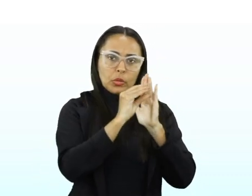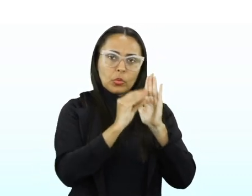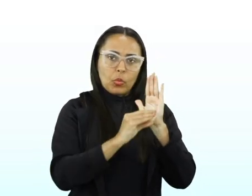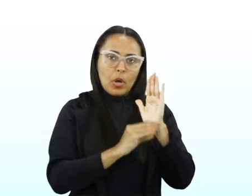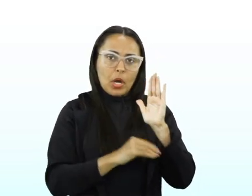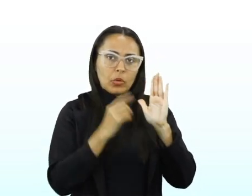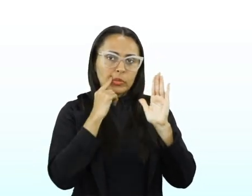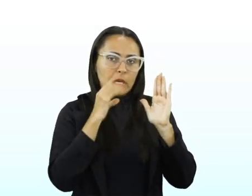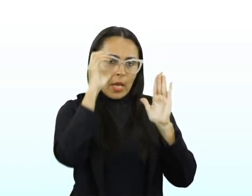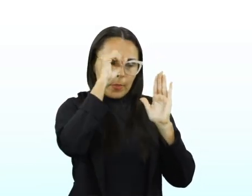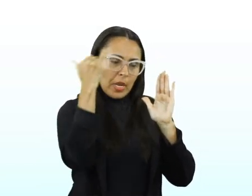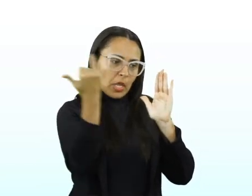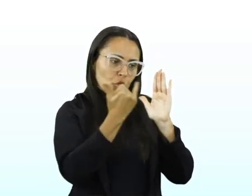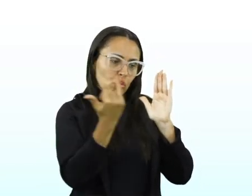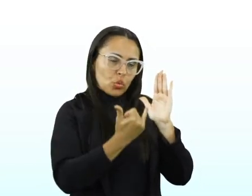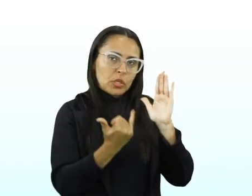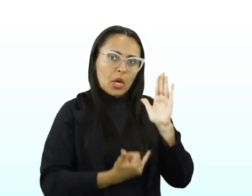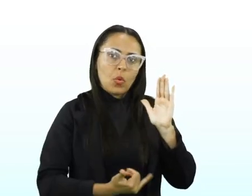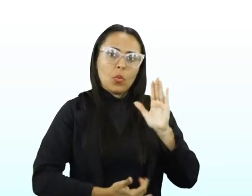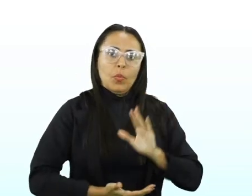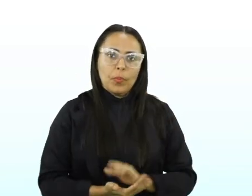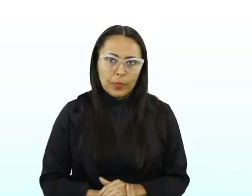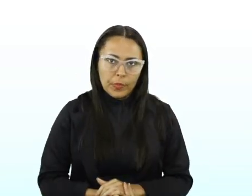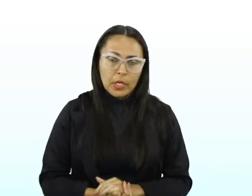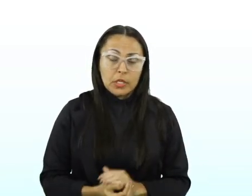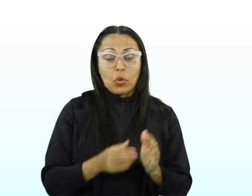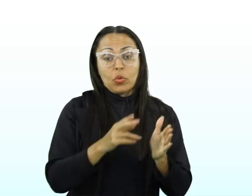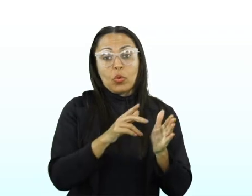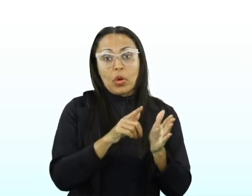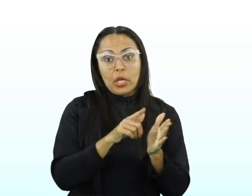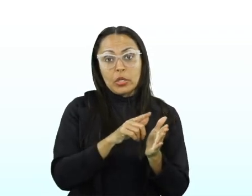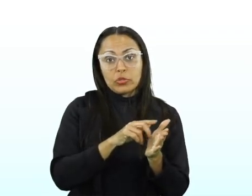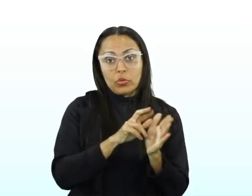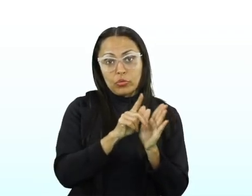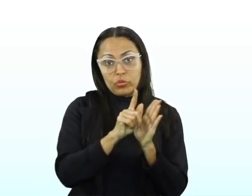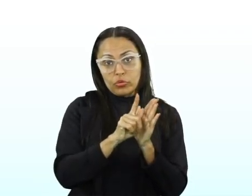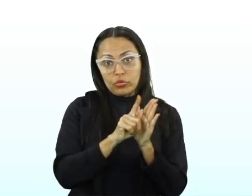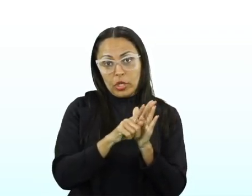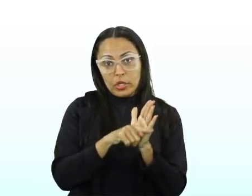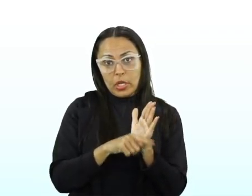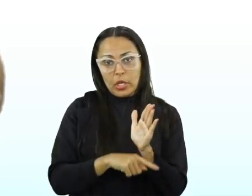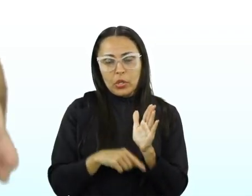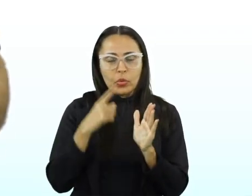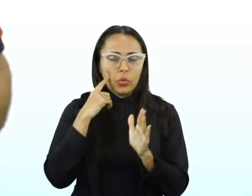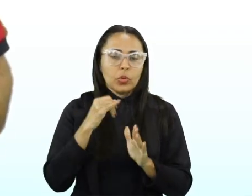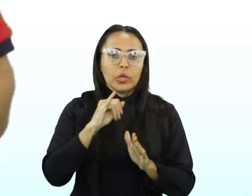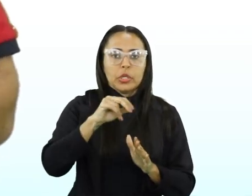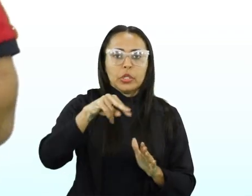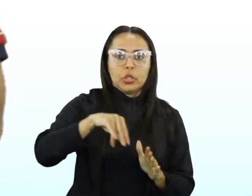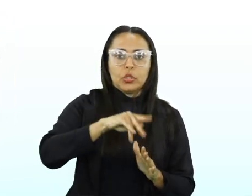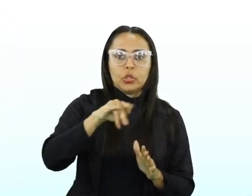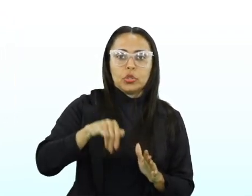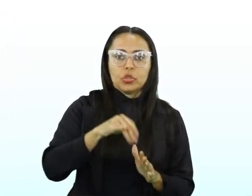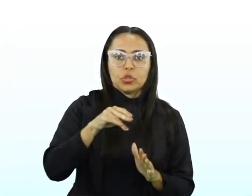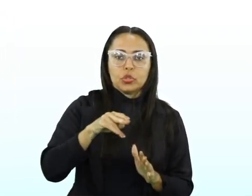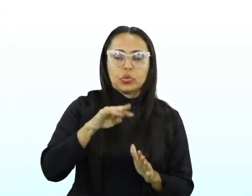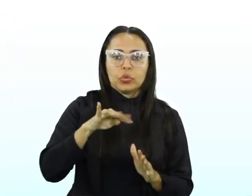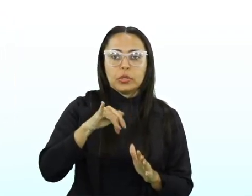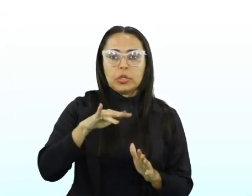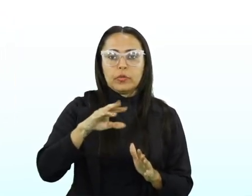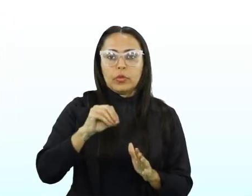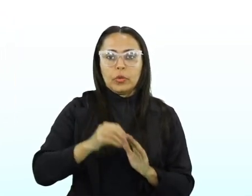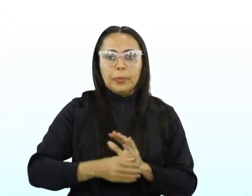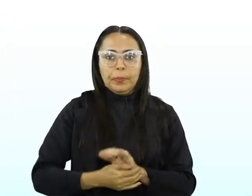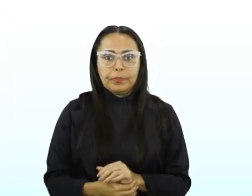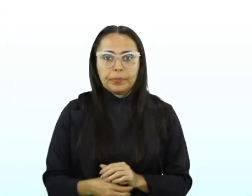instrução. Então, tudo isso são gêneros do tipo o quê? Injuntivo. Então, veja